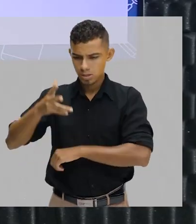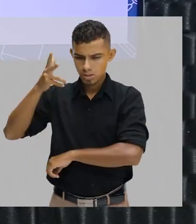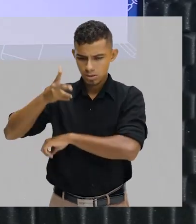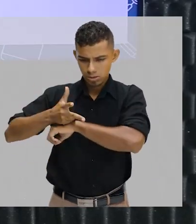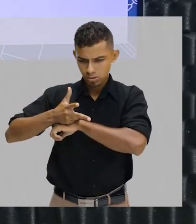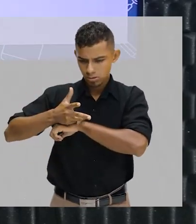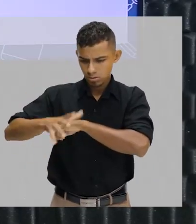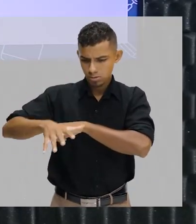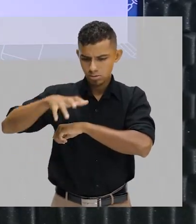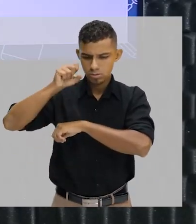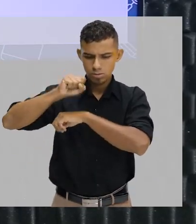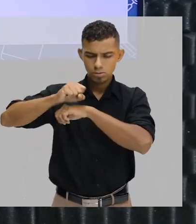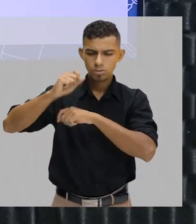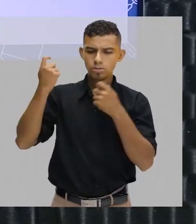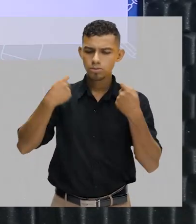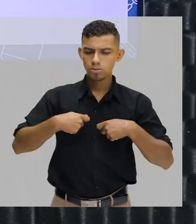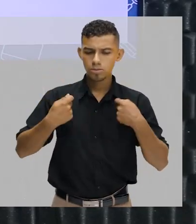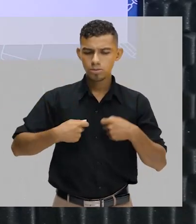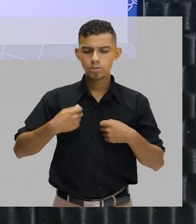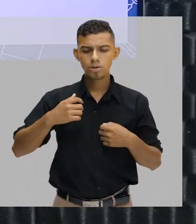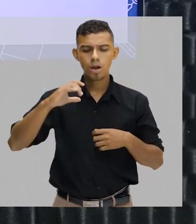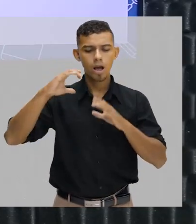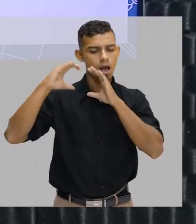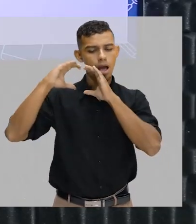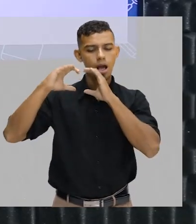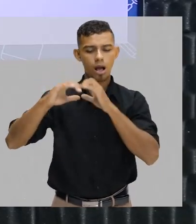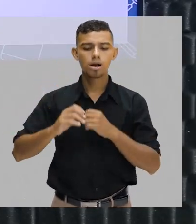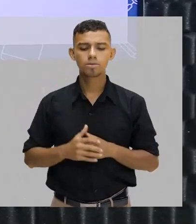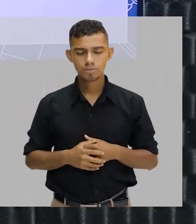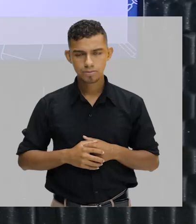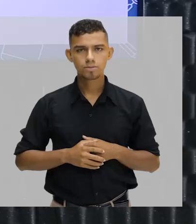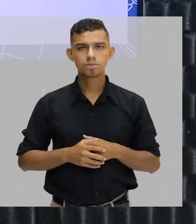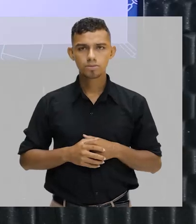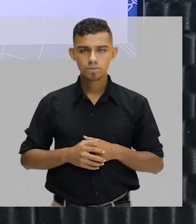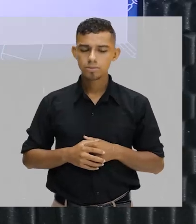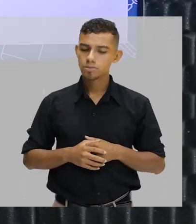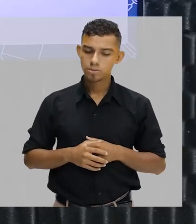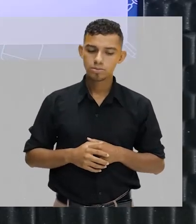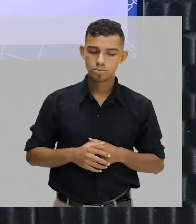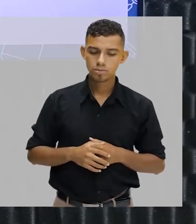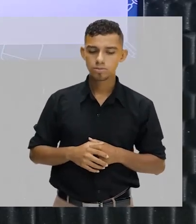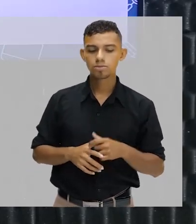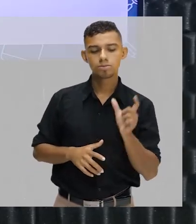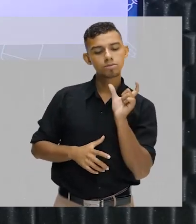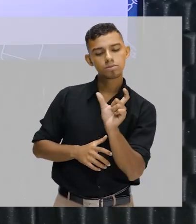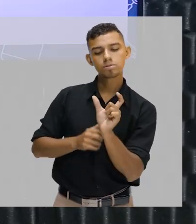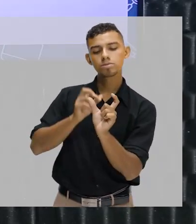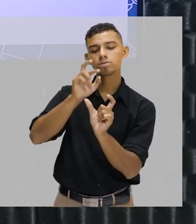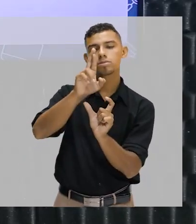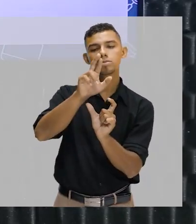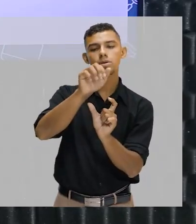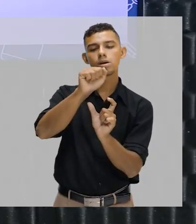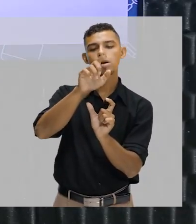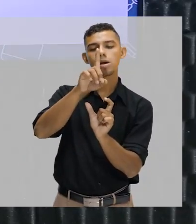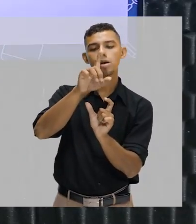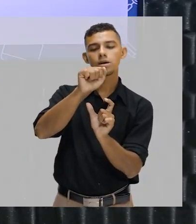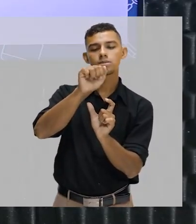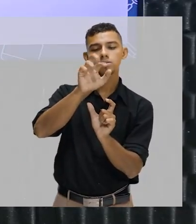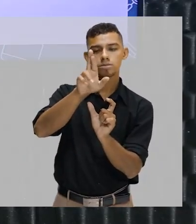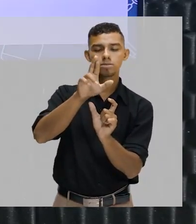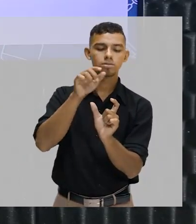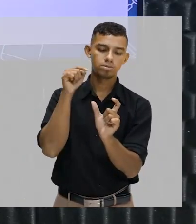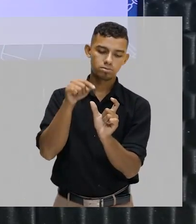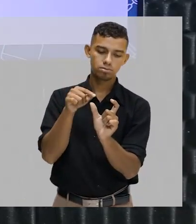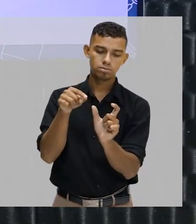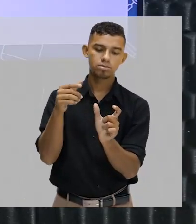ou o alcance do rádio. Então, é uma sigla, é um acrônimo que segue as iniciais